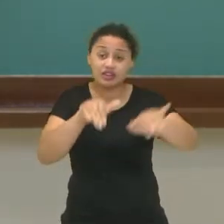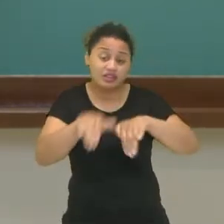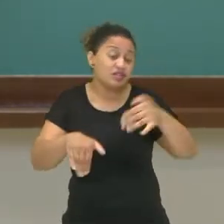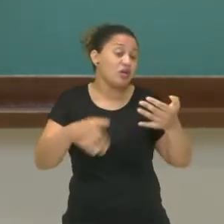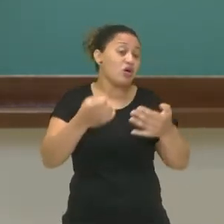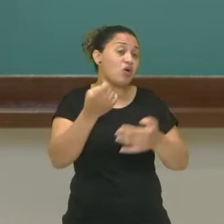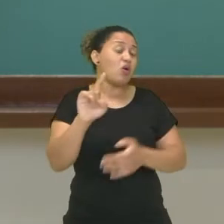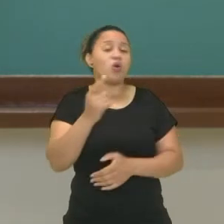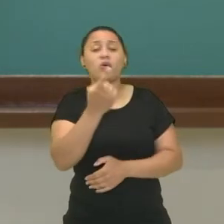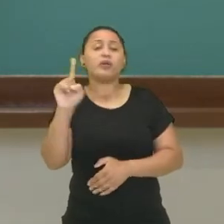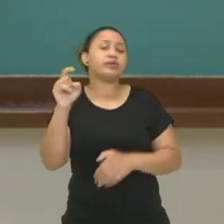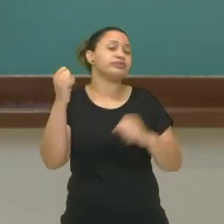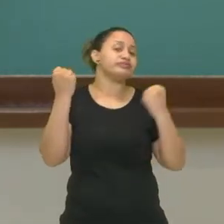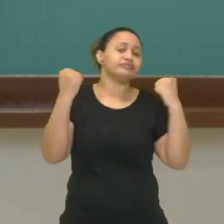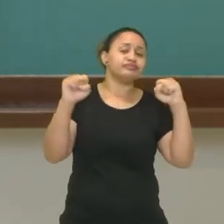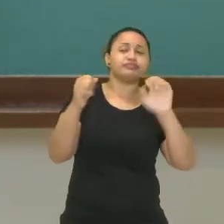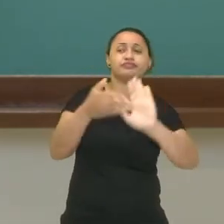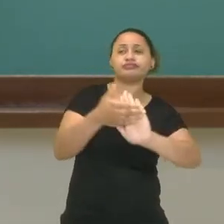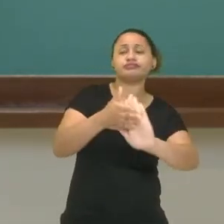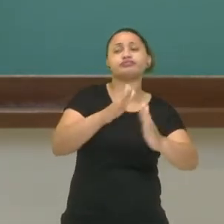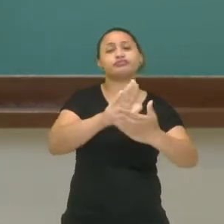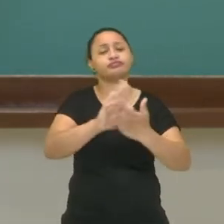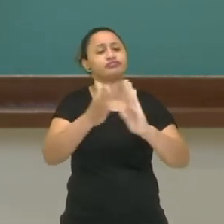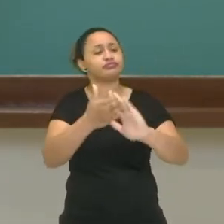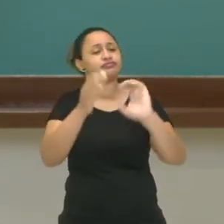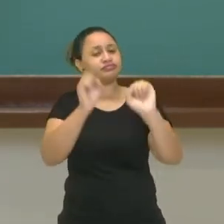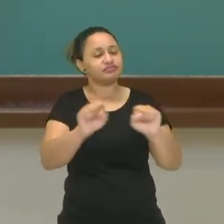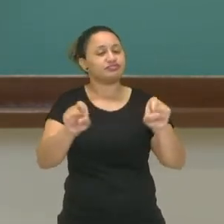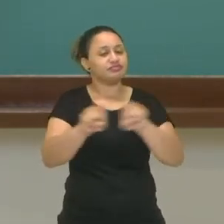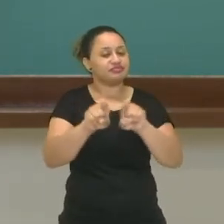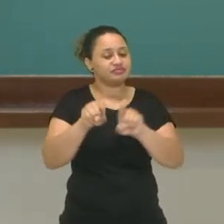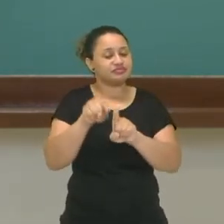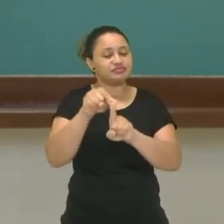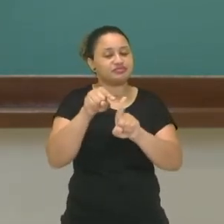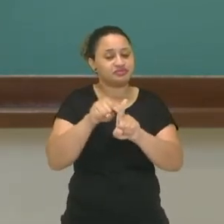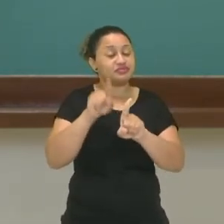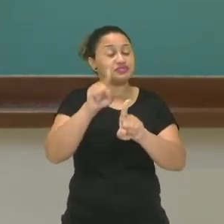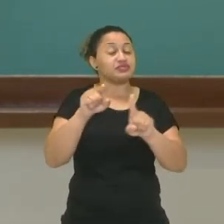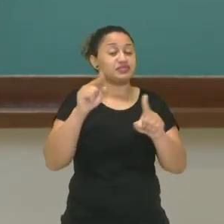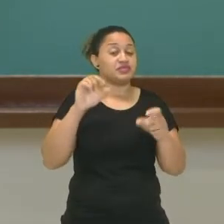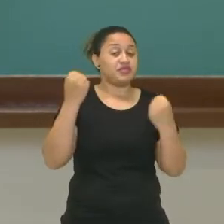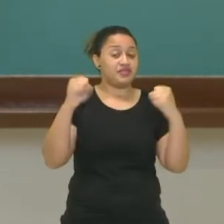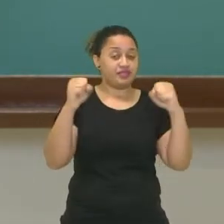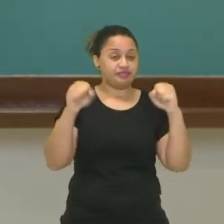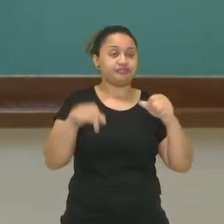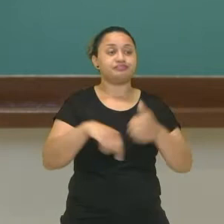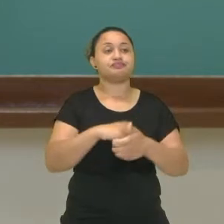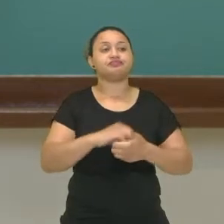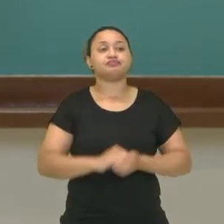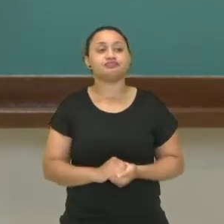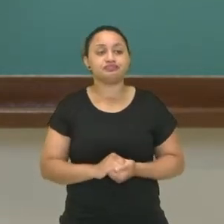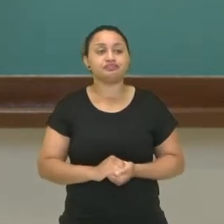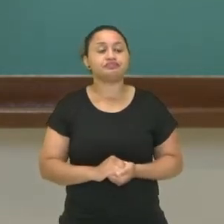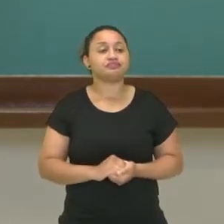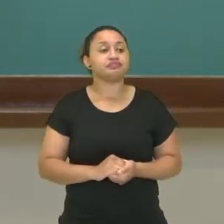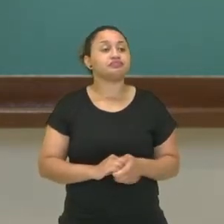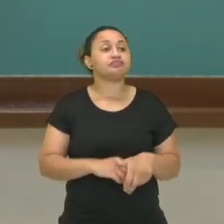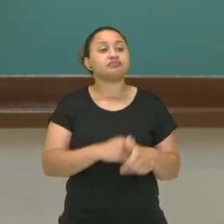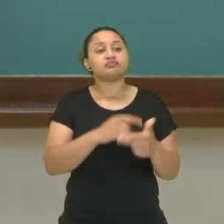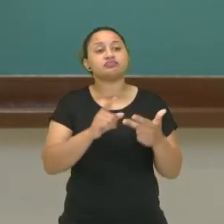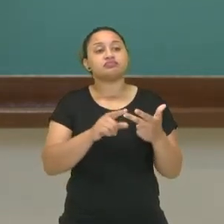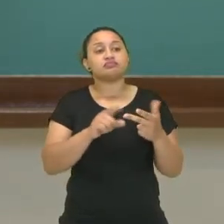ou ali um alongamento, também pode ser classificado como ginástica. E a